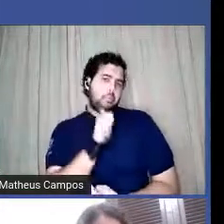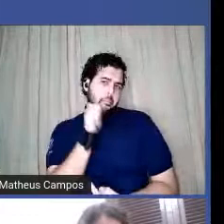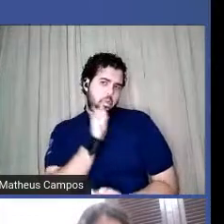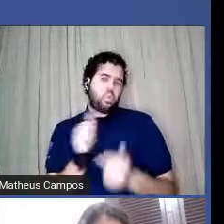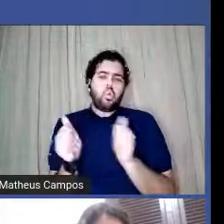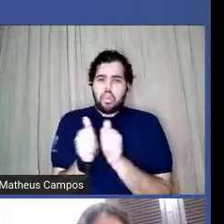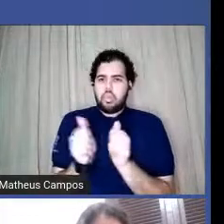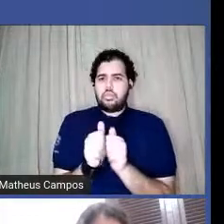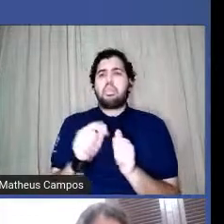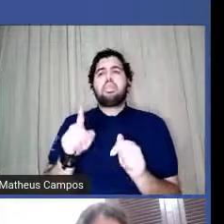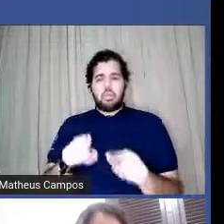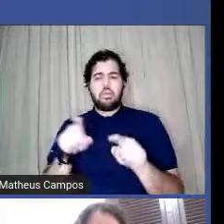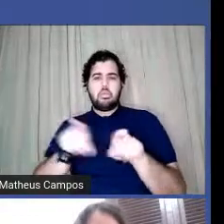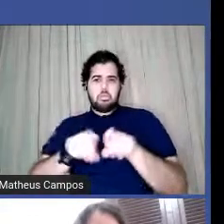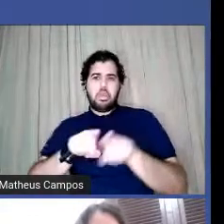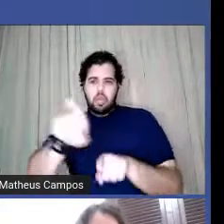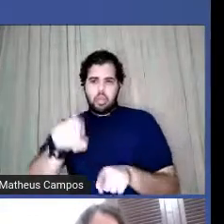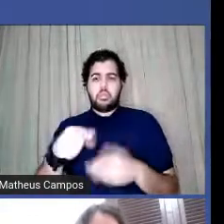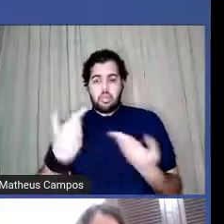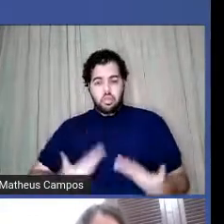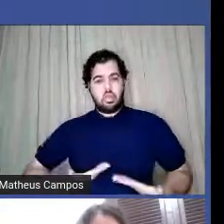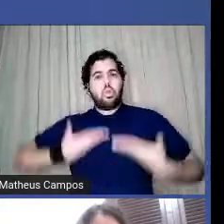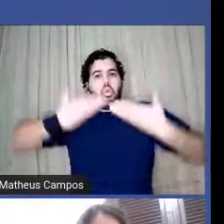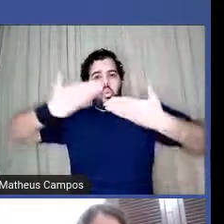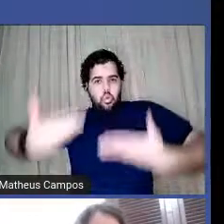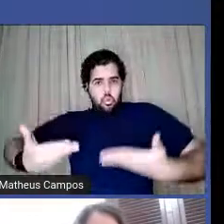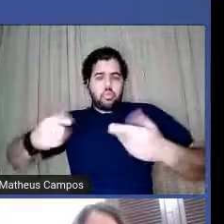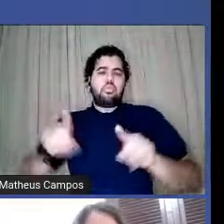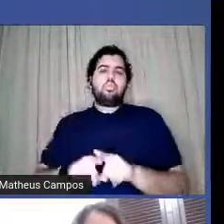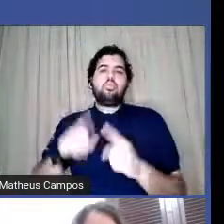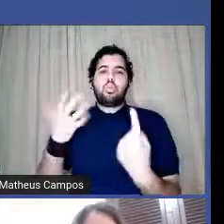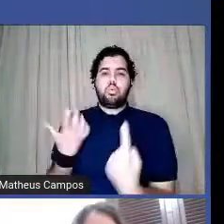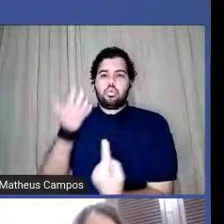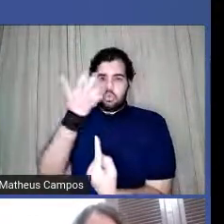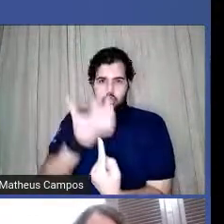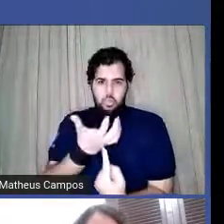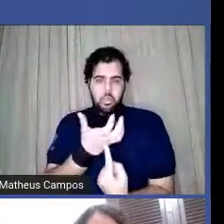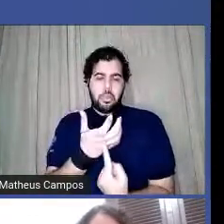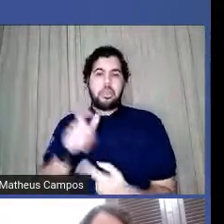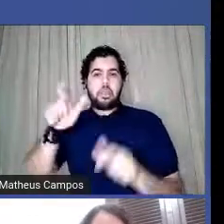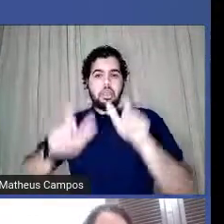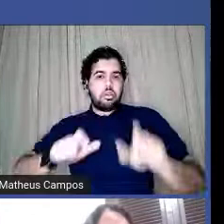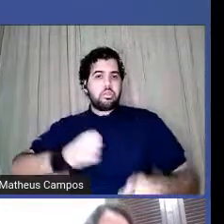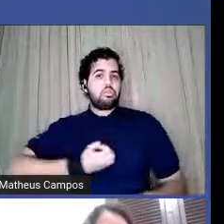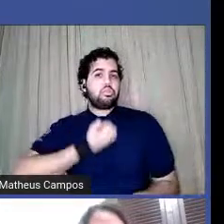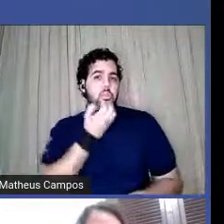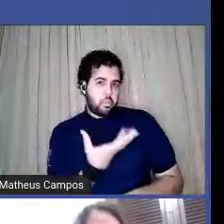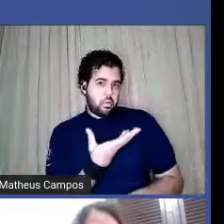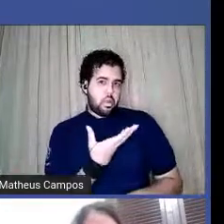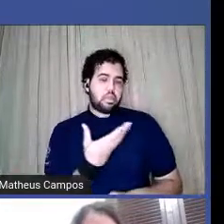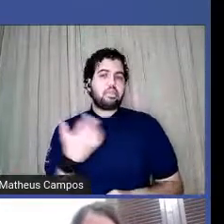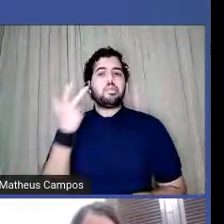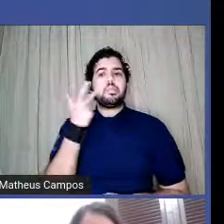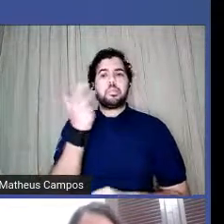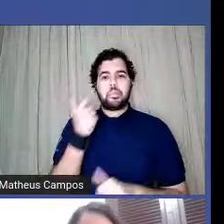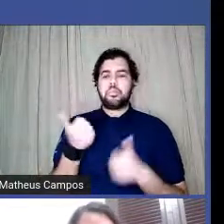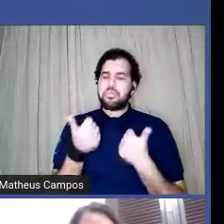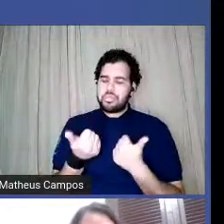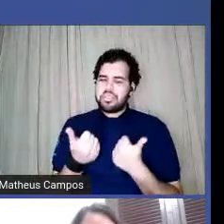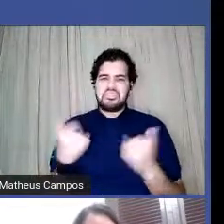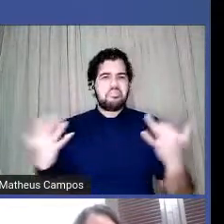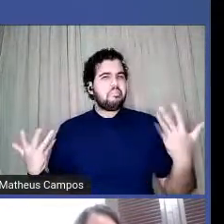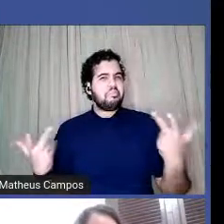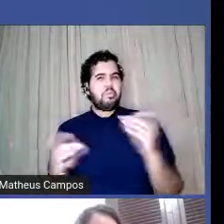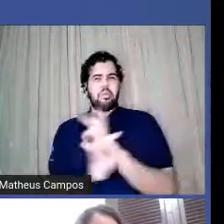essa que a Laís disse que foi convidada, também vou estar nessa antologia de poeta cearenses, sabe? Essas maravilhosas.